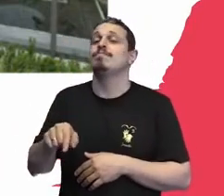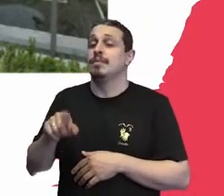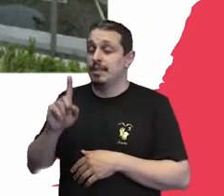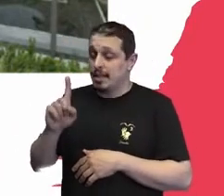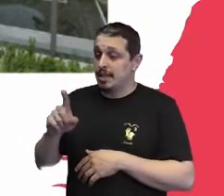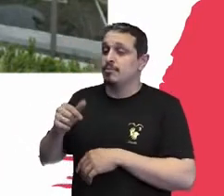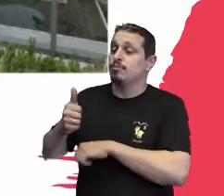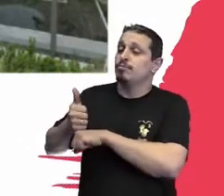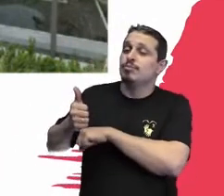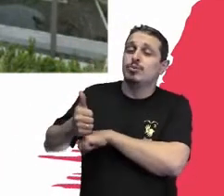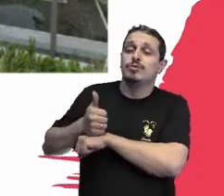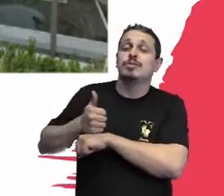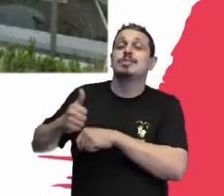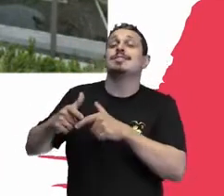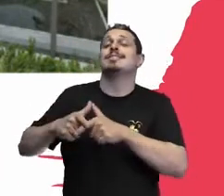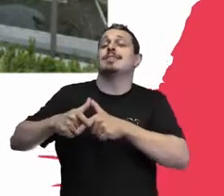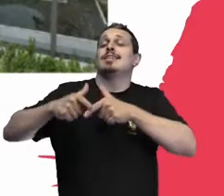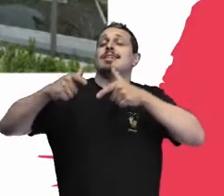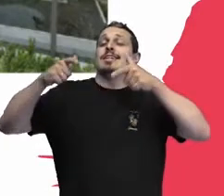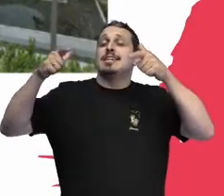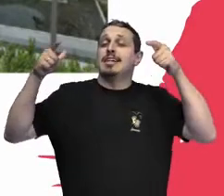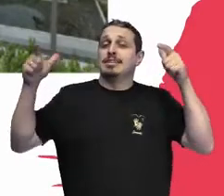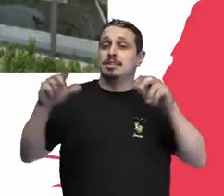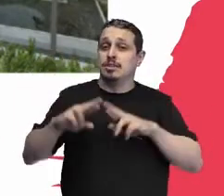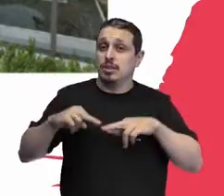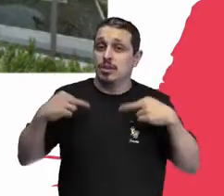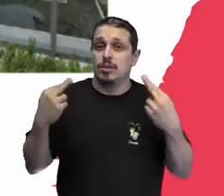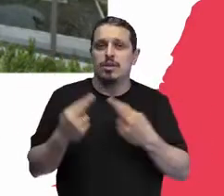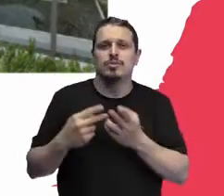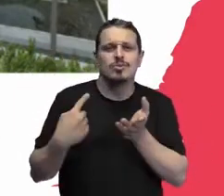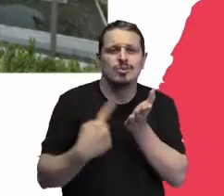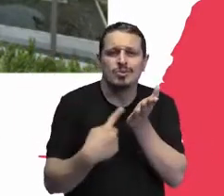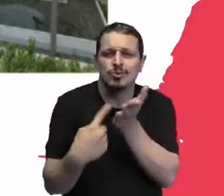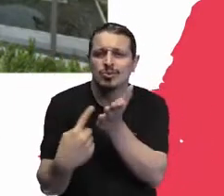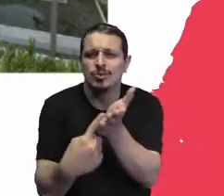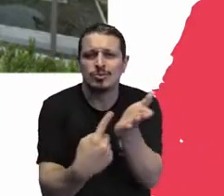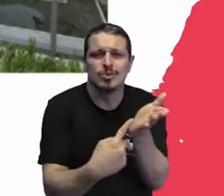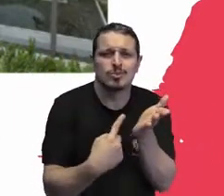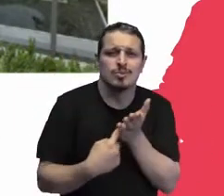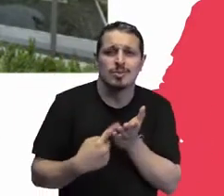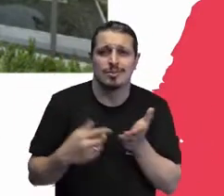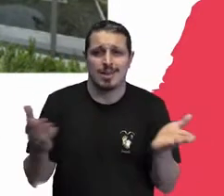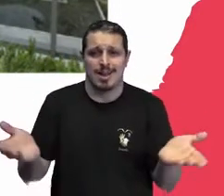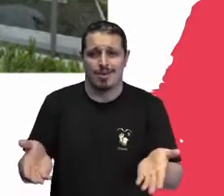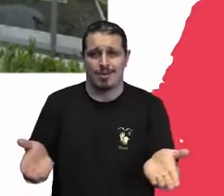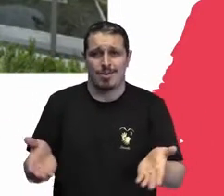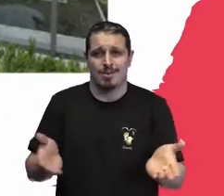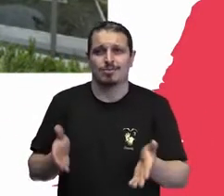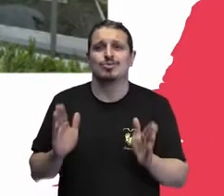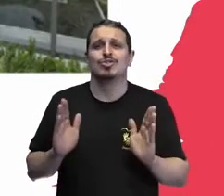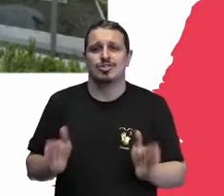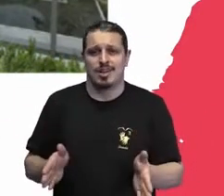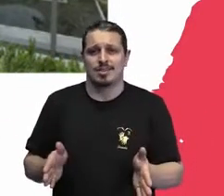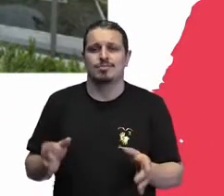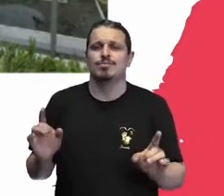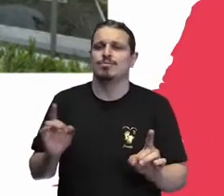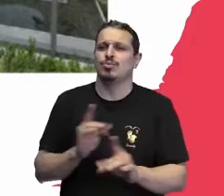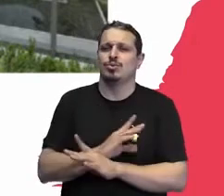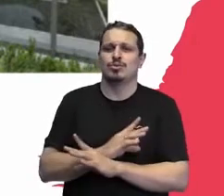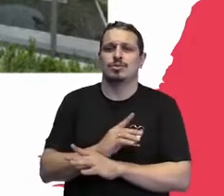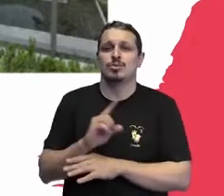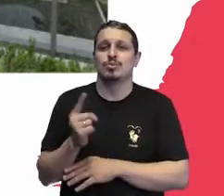imobiliário, e toma de marcar reunião para cá, reunião para lá, e aí a gente hoje já está materializado uma opção de moradia,